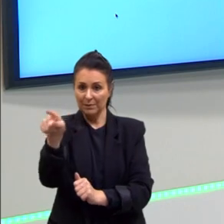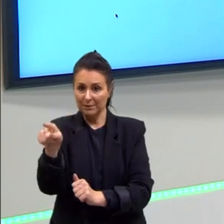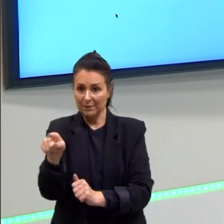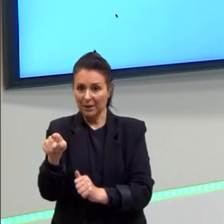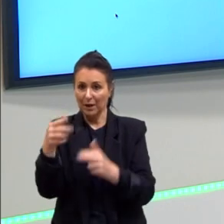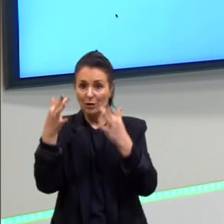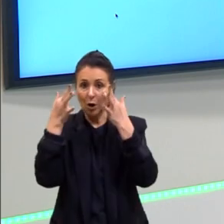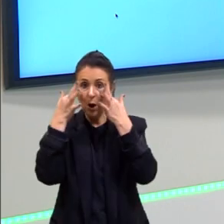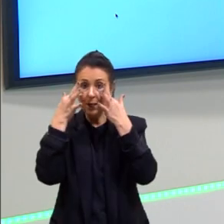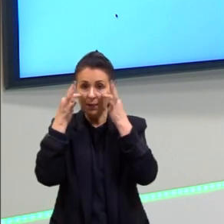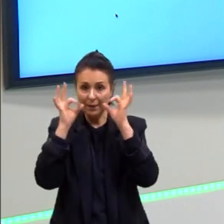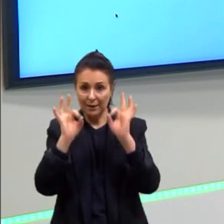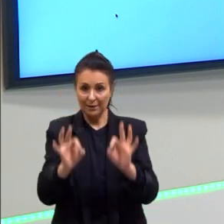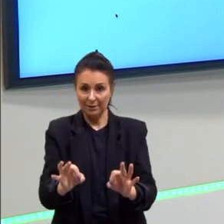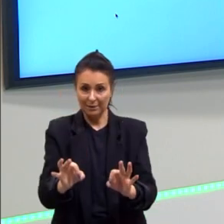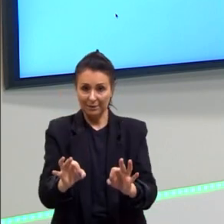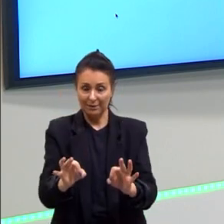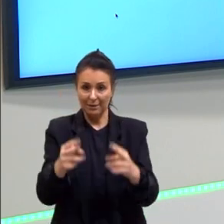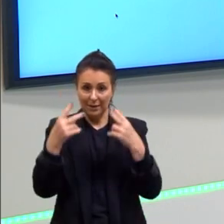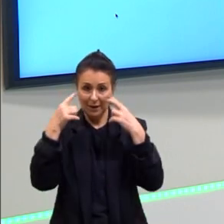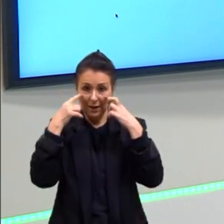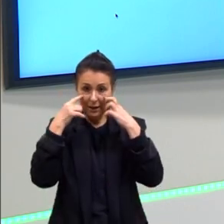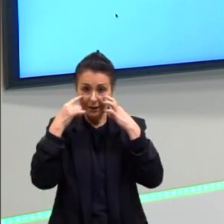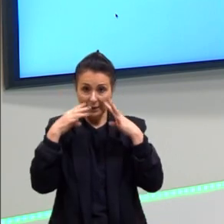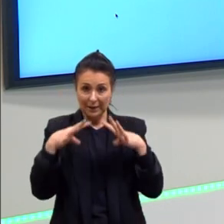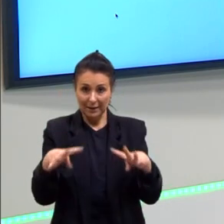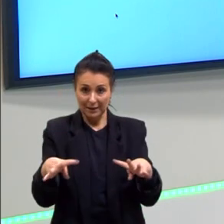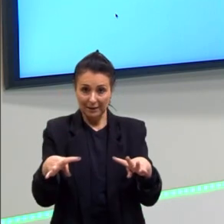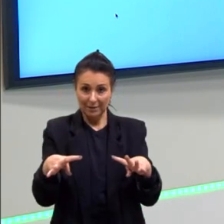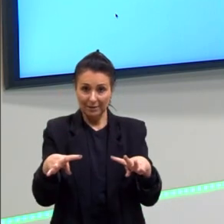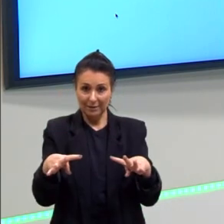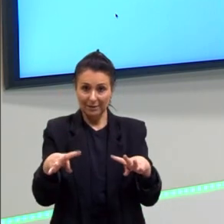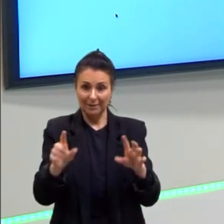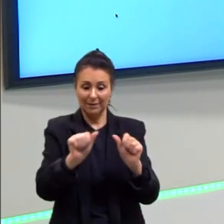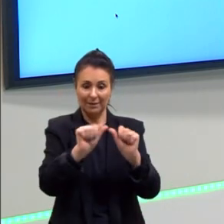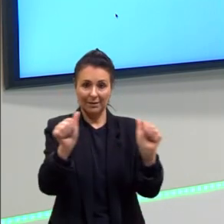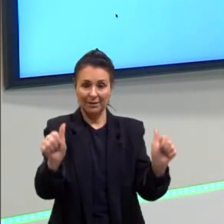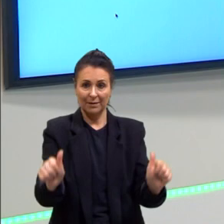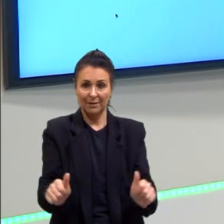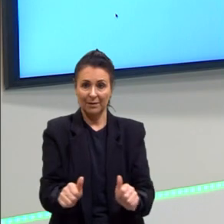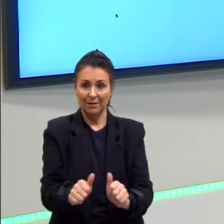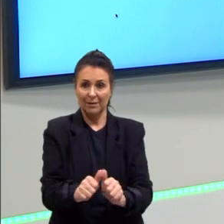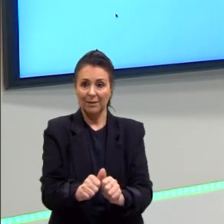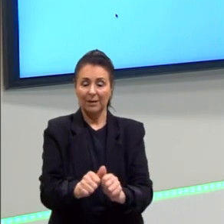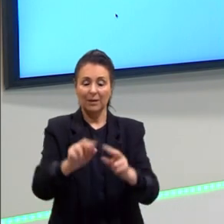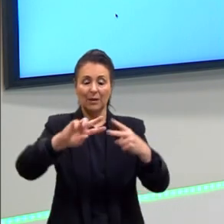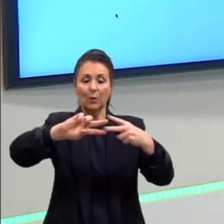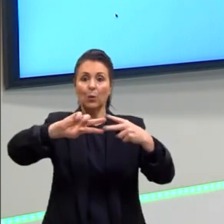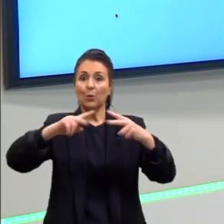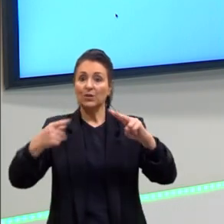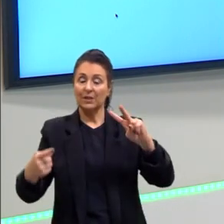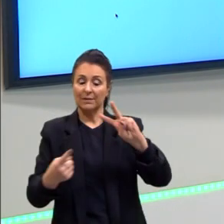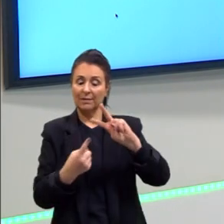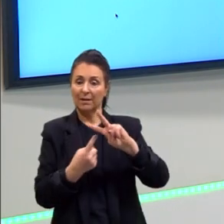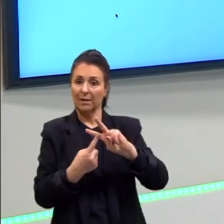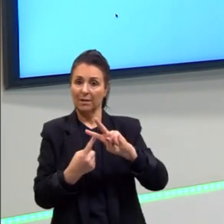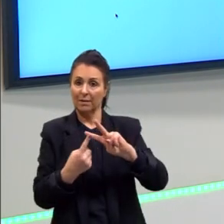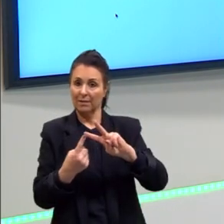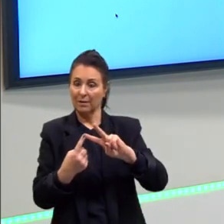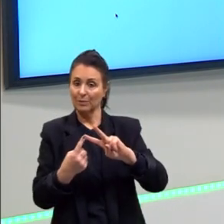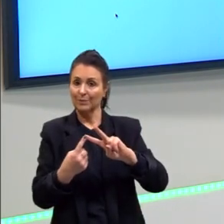bastante atenção nessa imagem. Olha só, os genes alelos não são